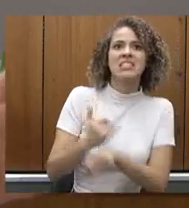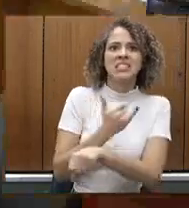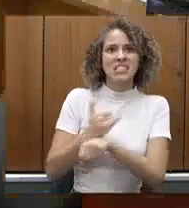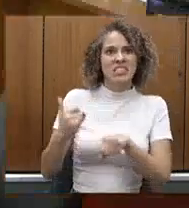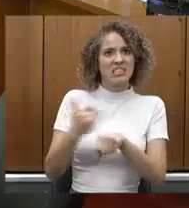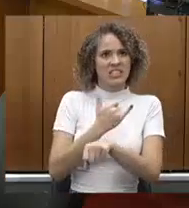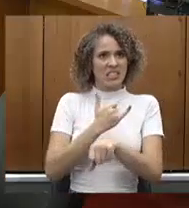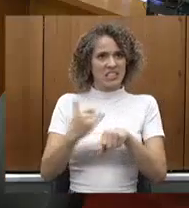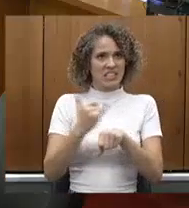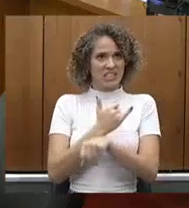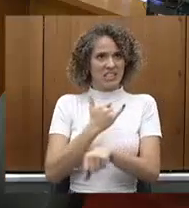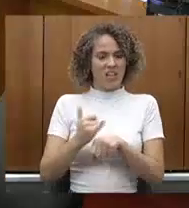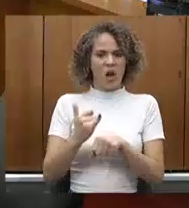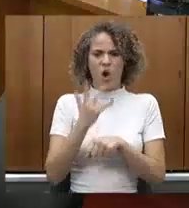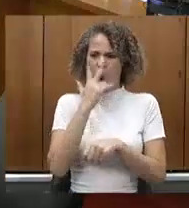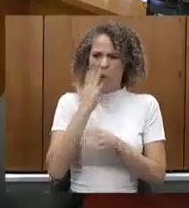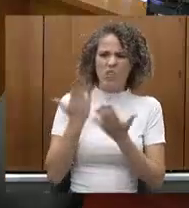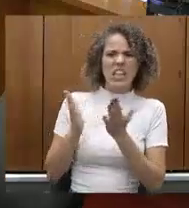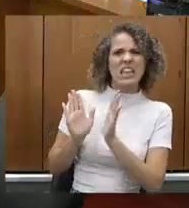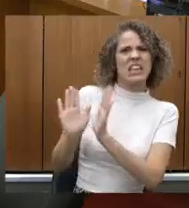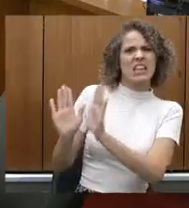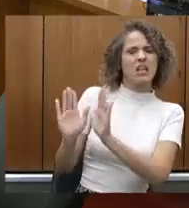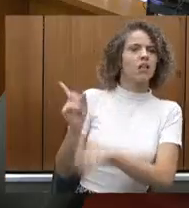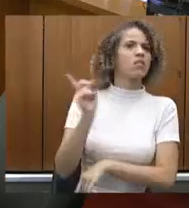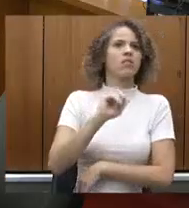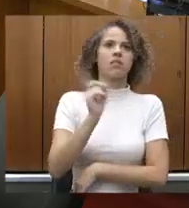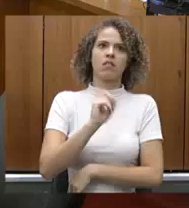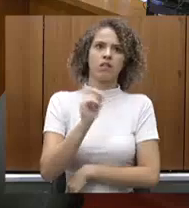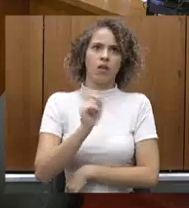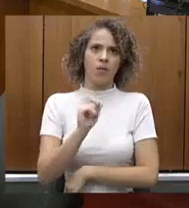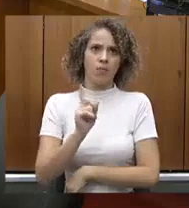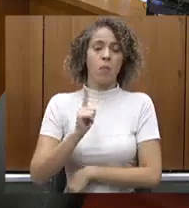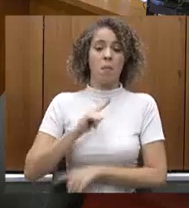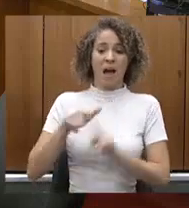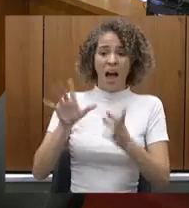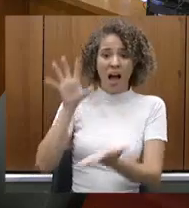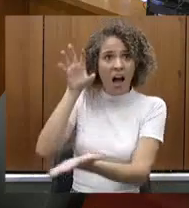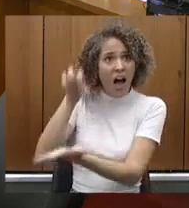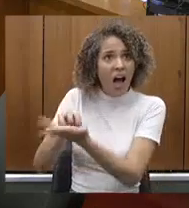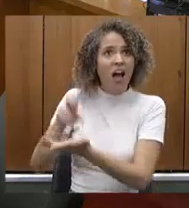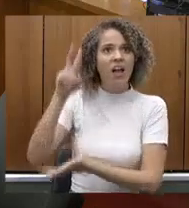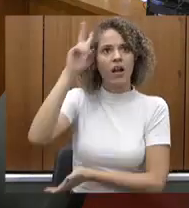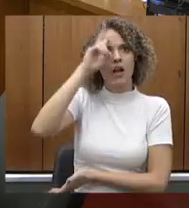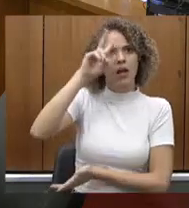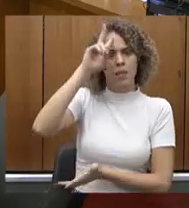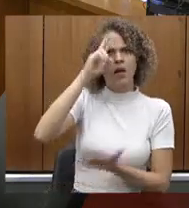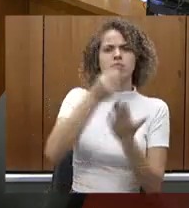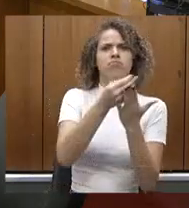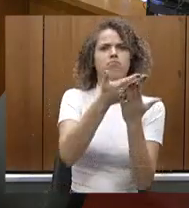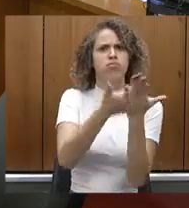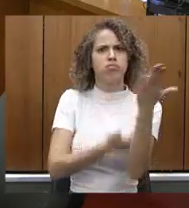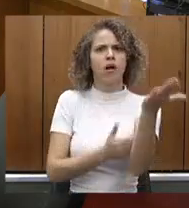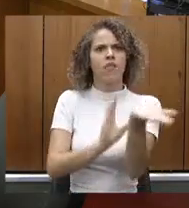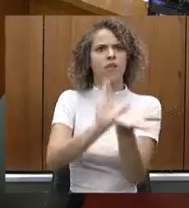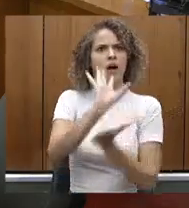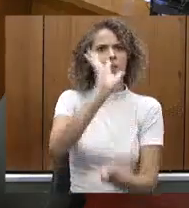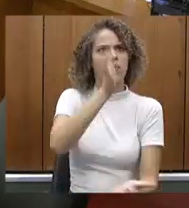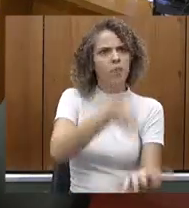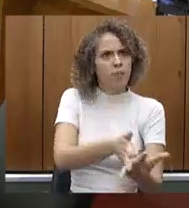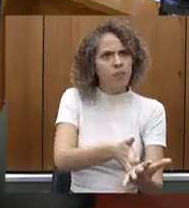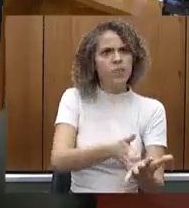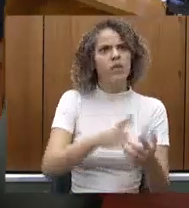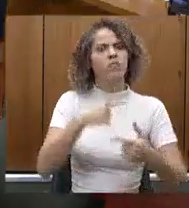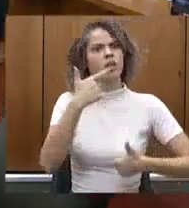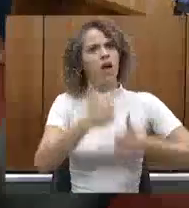não pode ser uma estratégia isolada ela tem que estar vinculada a um serviço e a um território lembrando que o faturamento da carreta é vinculado a um